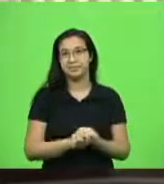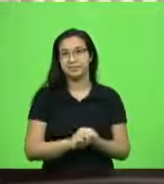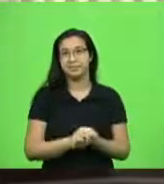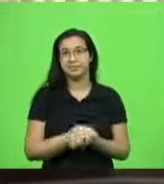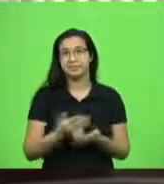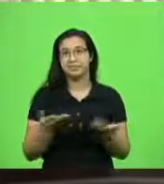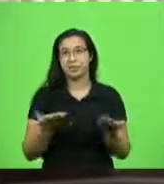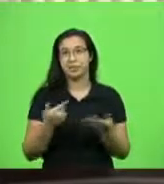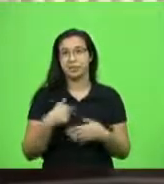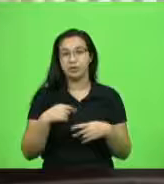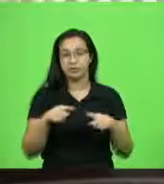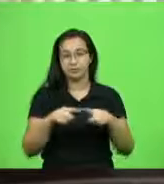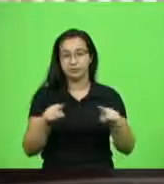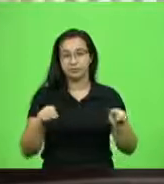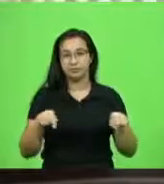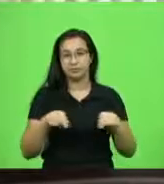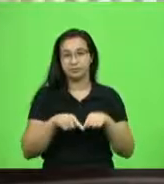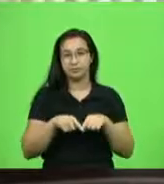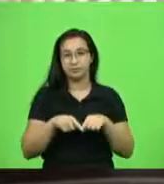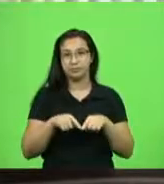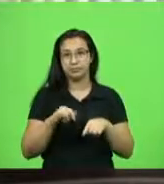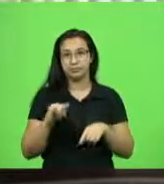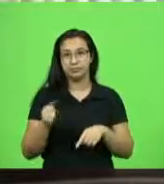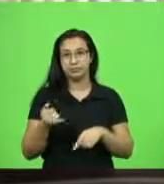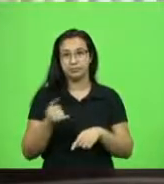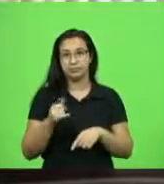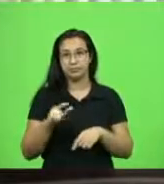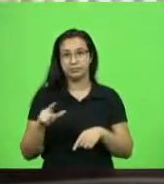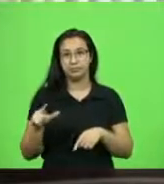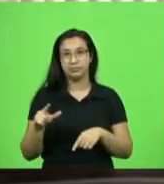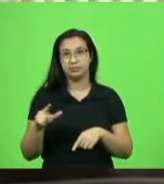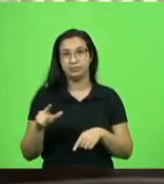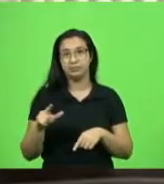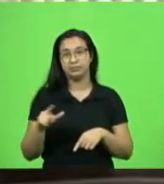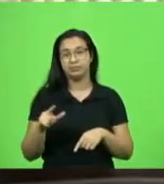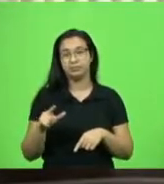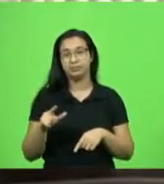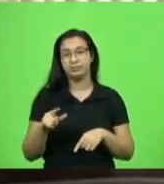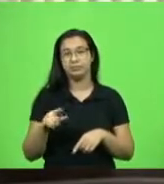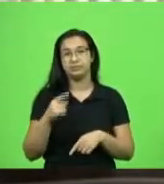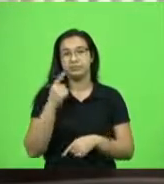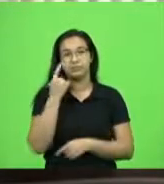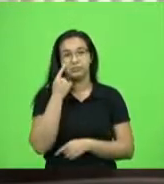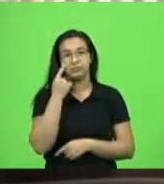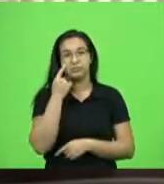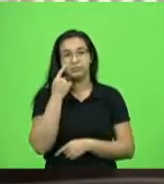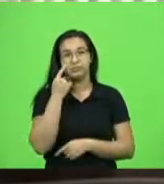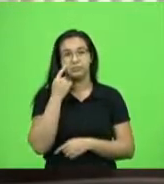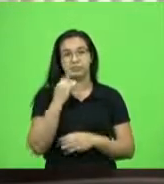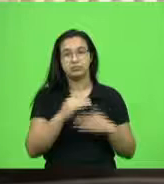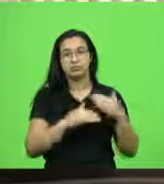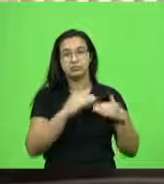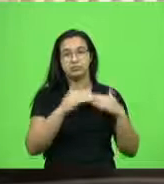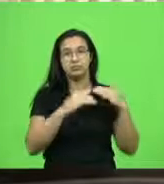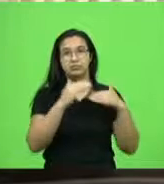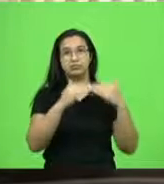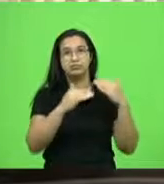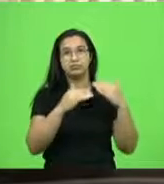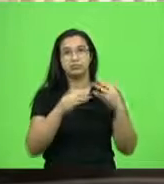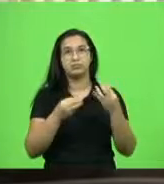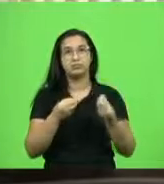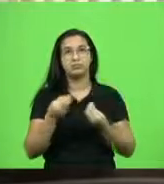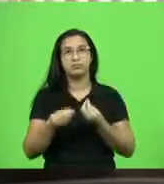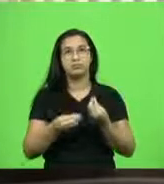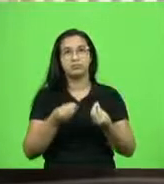escritório aqui em Joinville, acompanhando um pouco de perto também a evolução de uma mãe que está